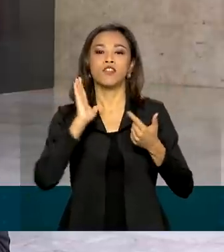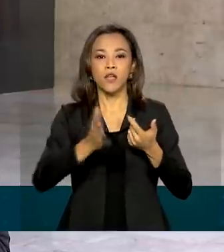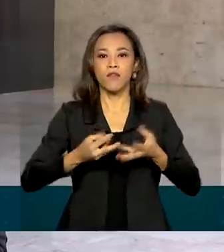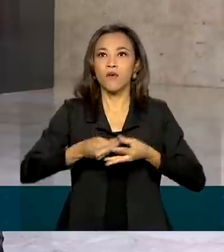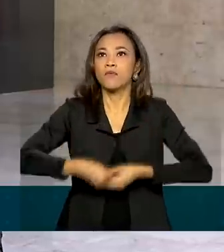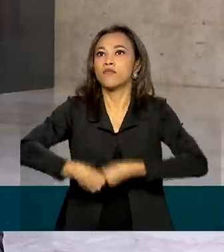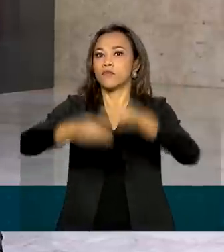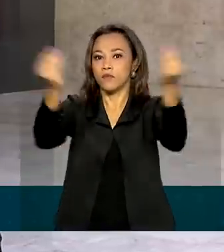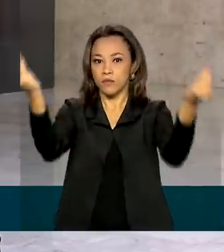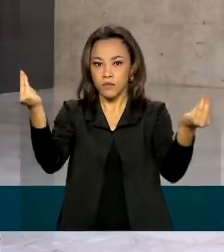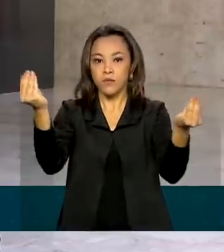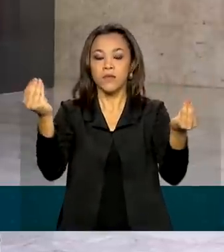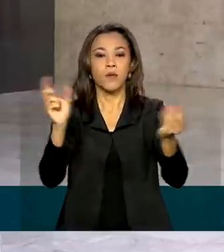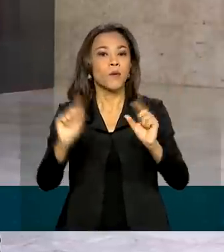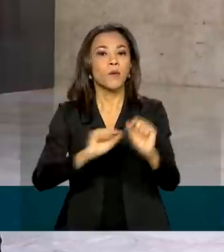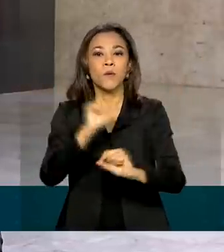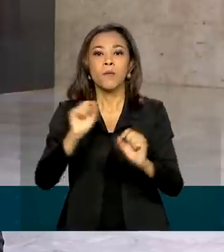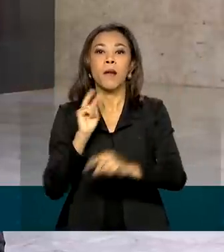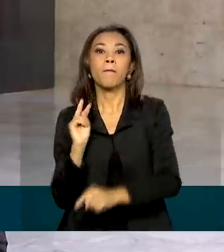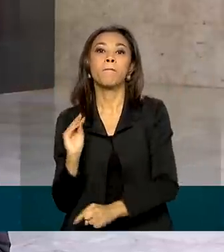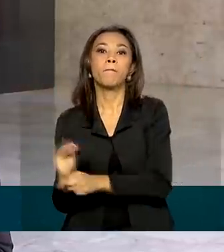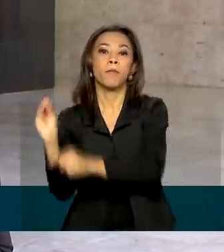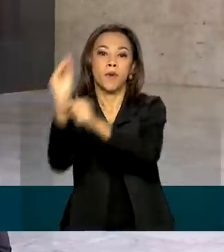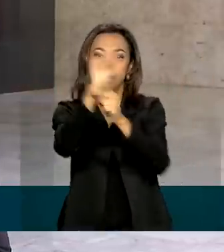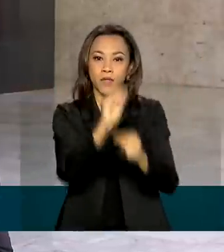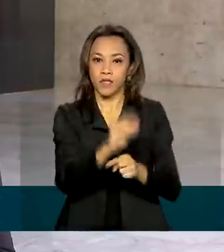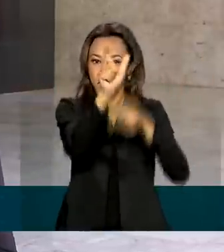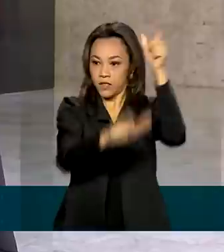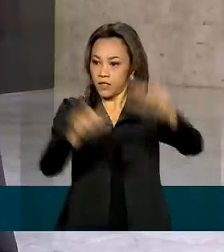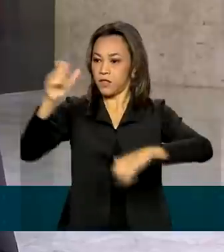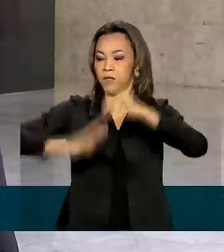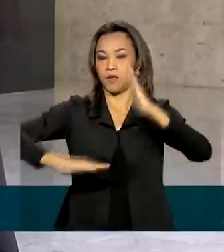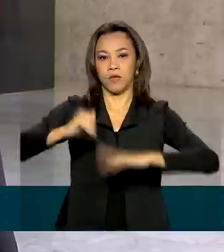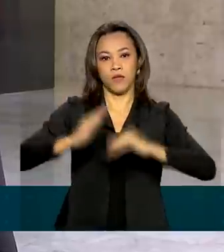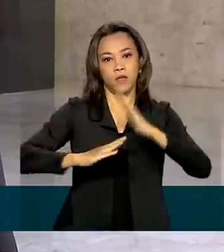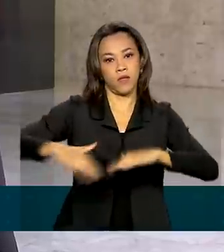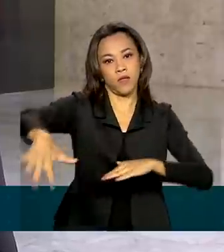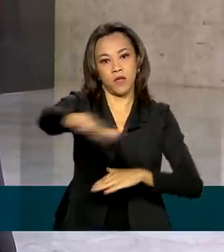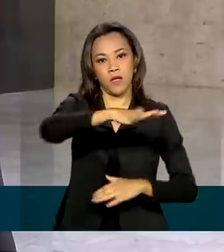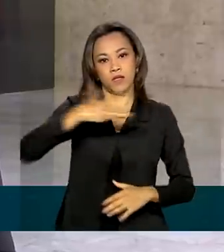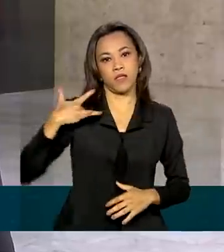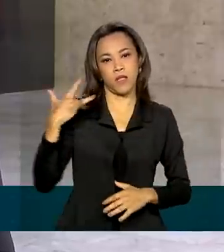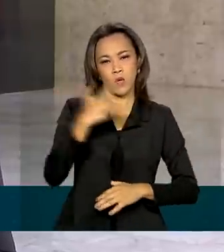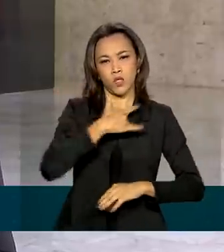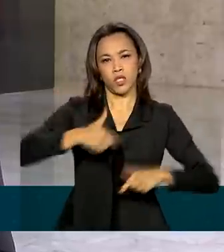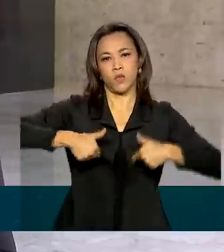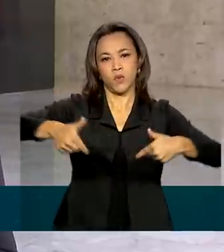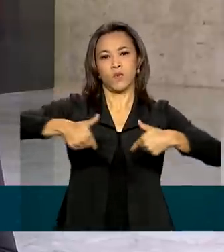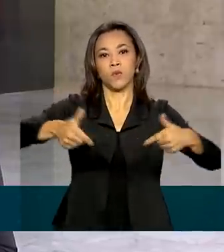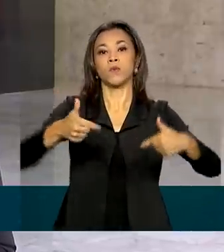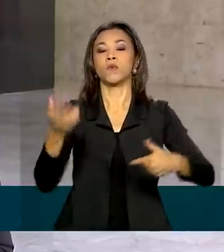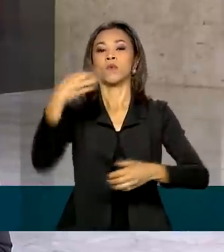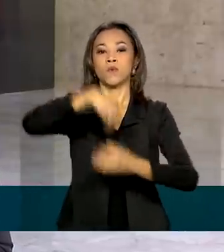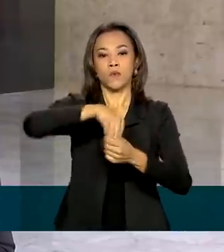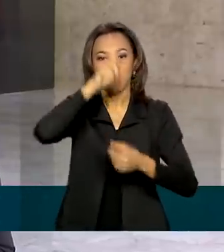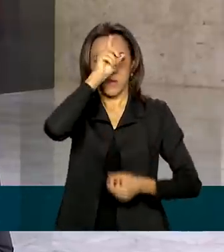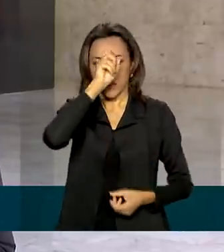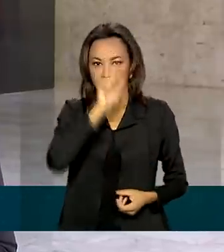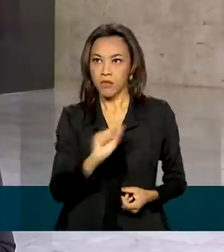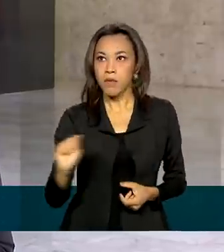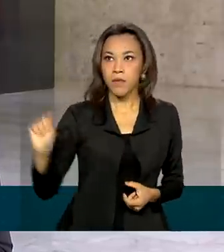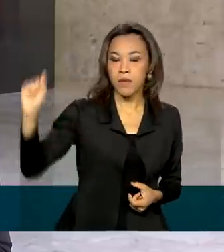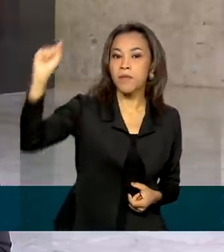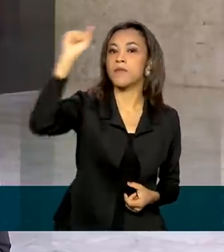garantir a proteção dos profissionais de saúde que atuam na linha de frente no enfrentamento